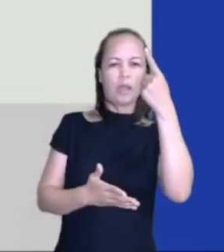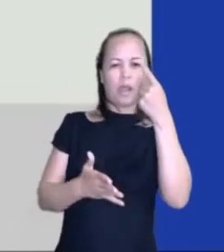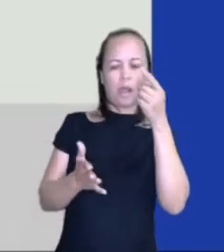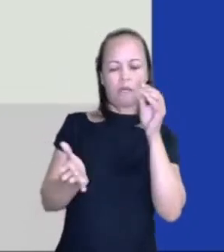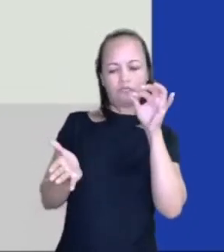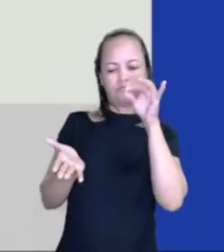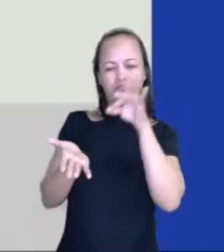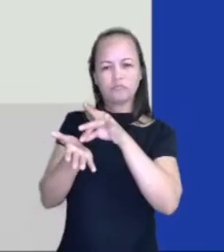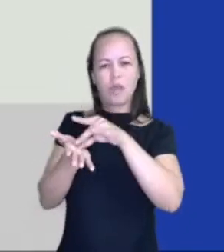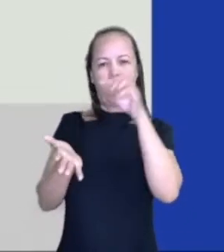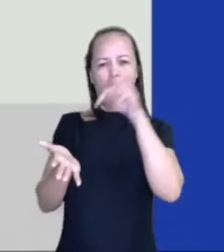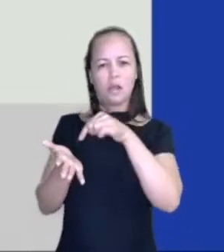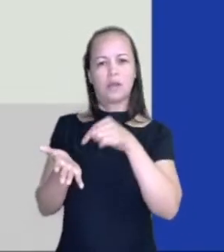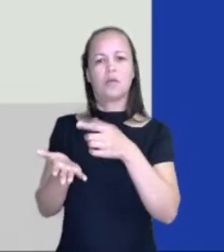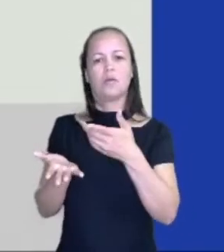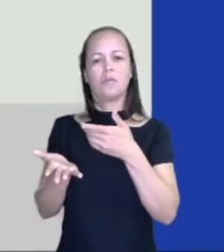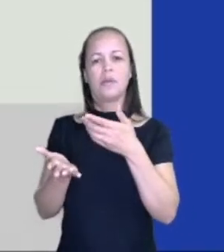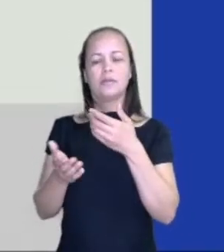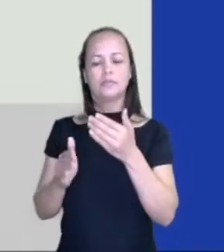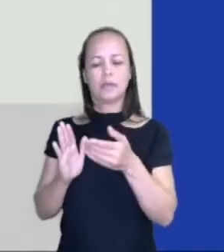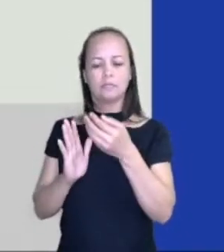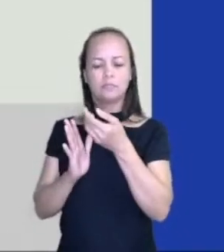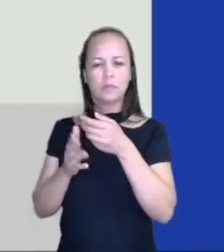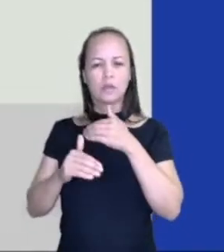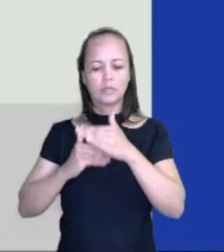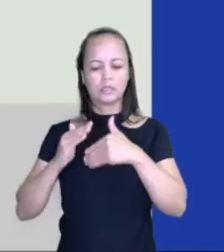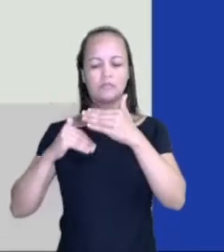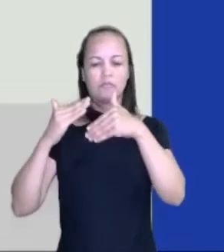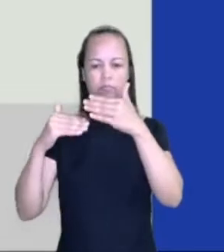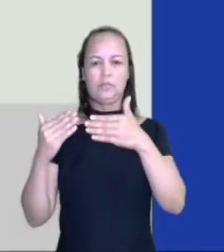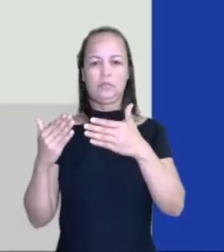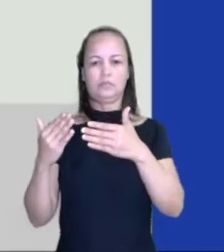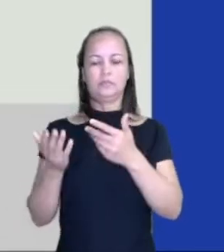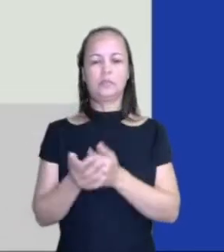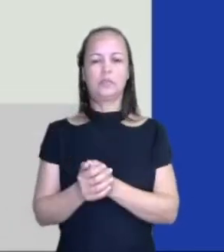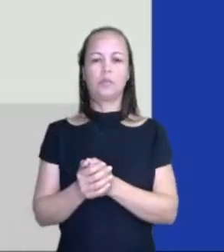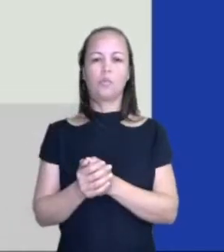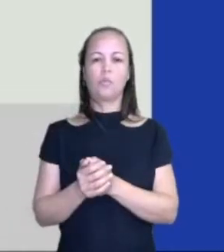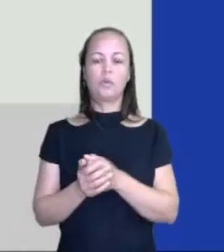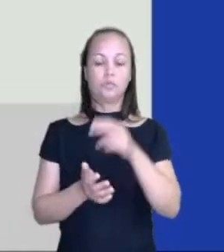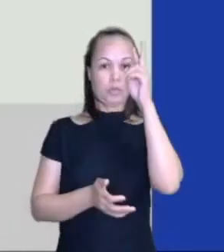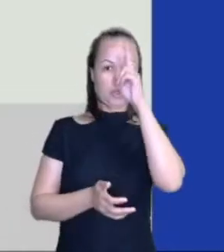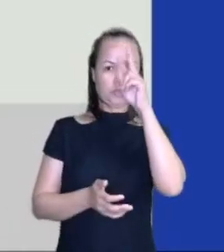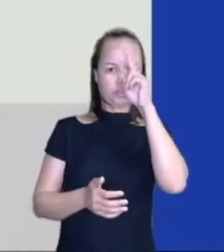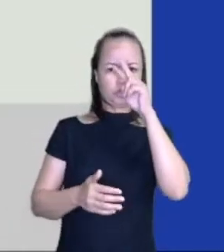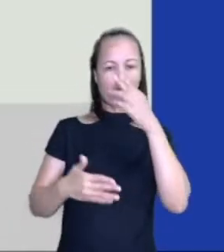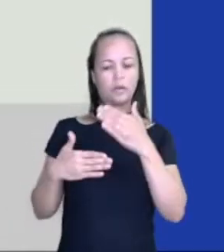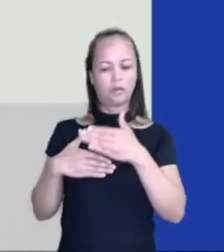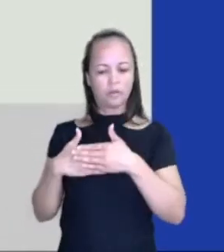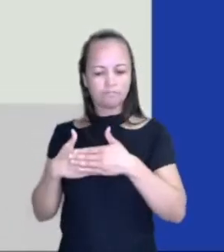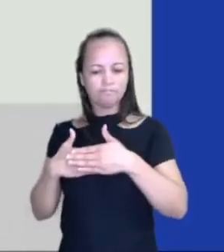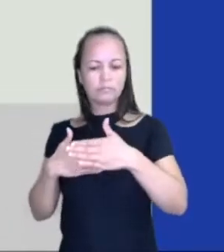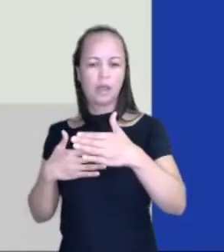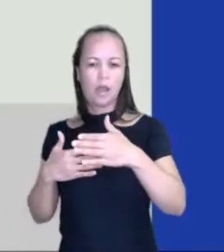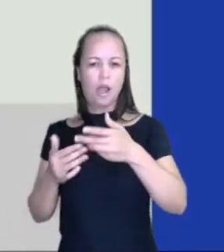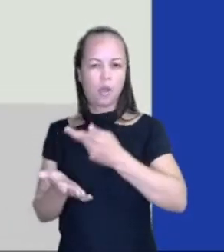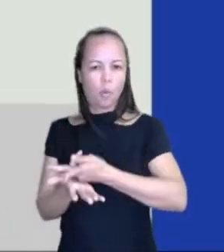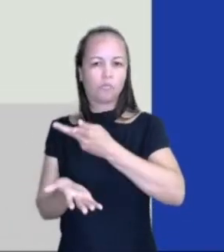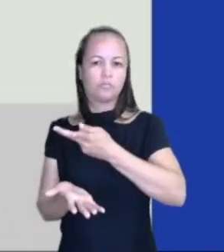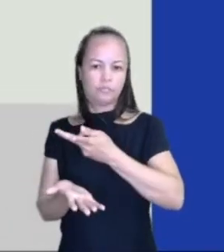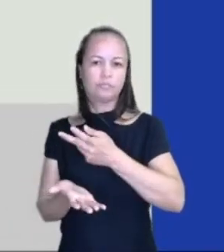começa, então a gente chama isso aí de desenvolvimento, que é quando a história vai acontecendo.